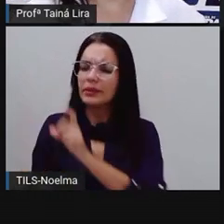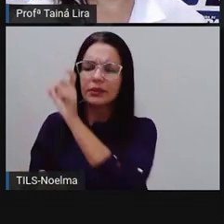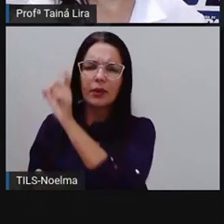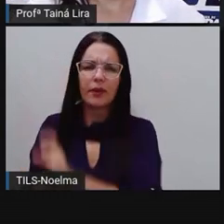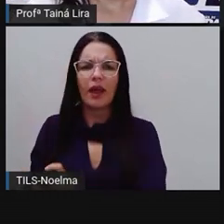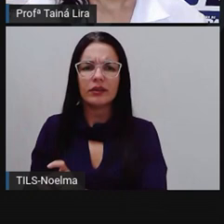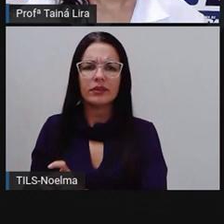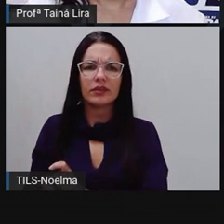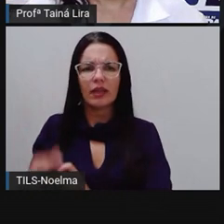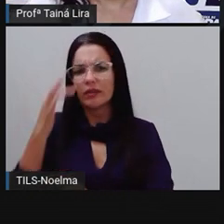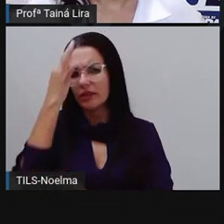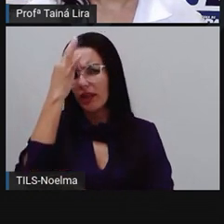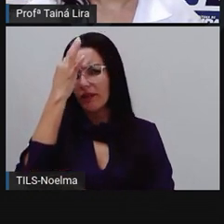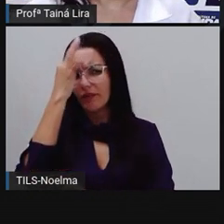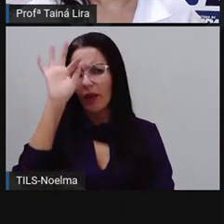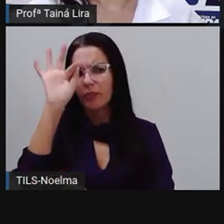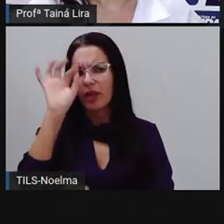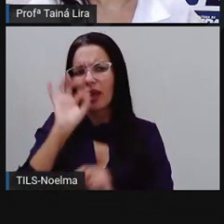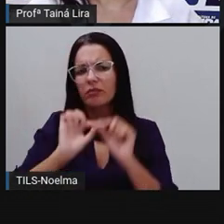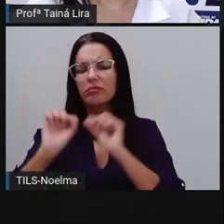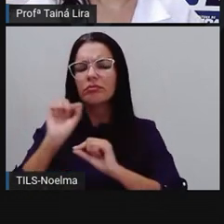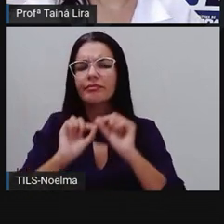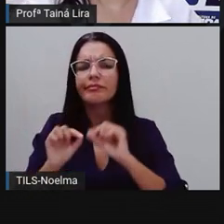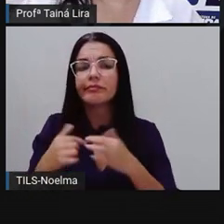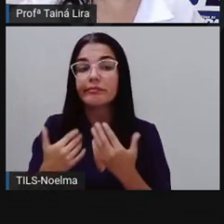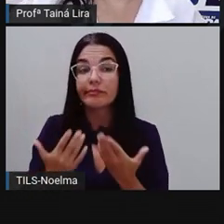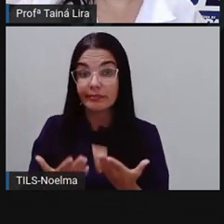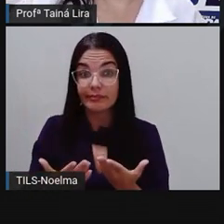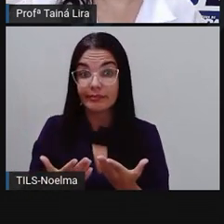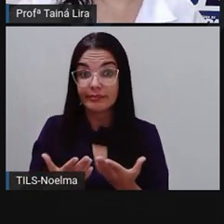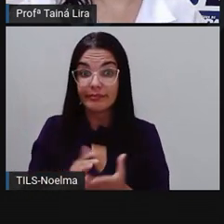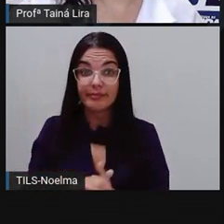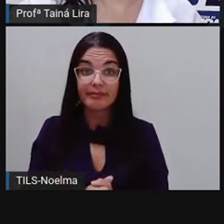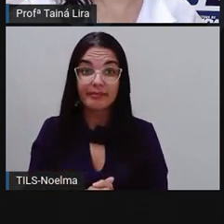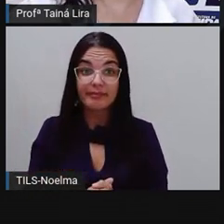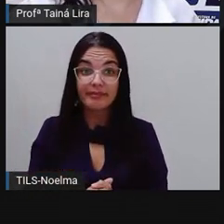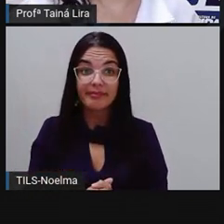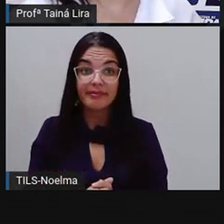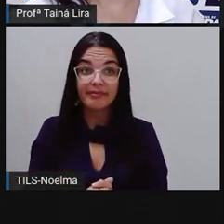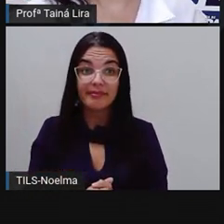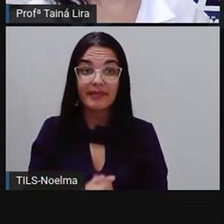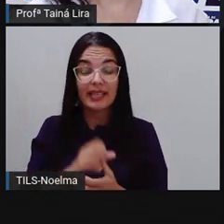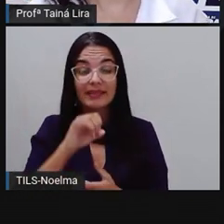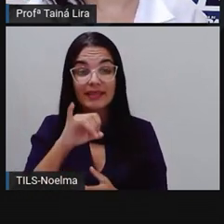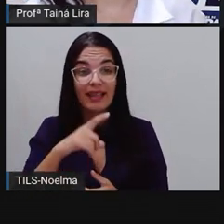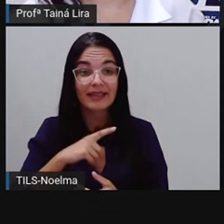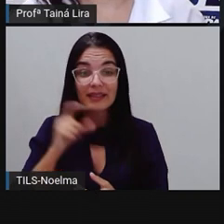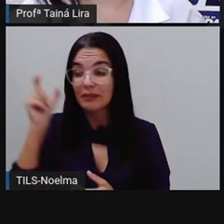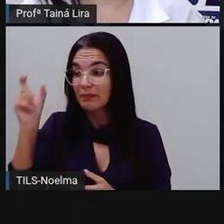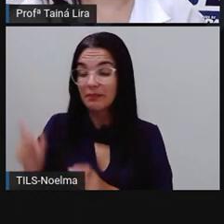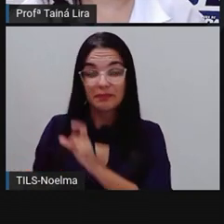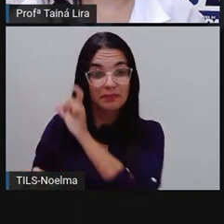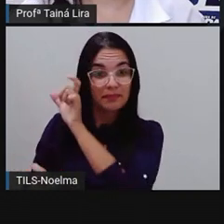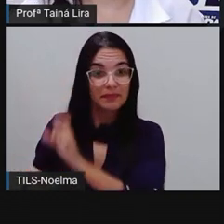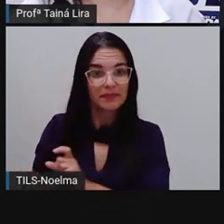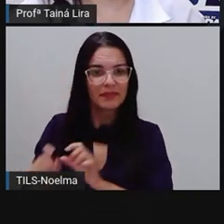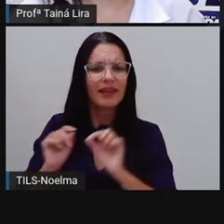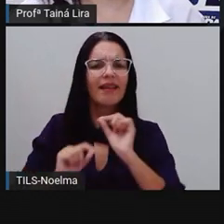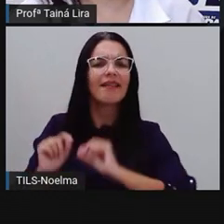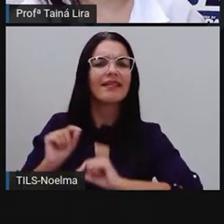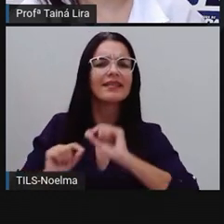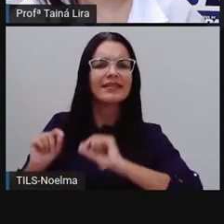fábula? E aí nós já vimos aí, né, que temos aí personagens nessa fábula. E quem são esses